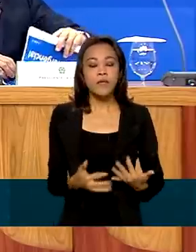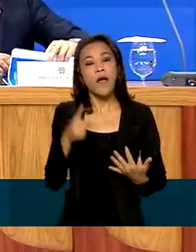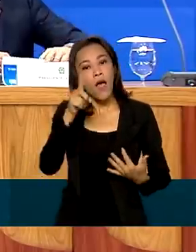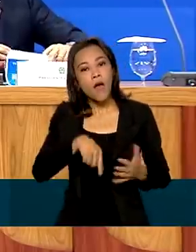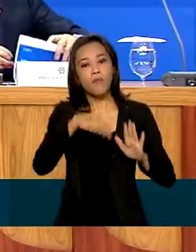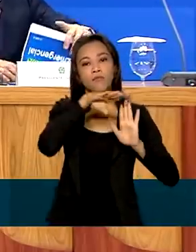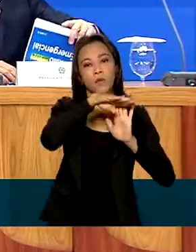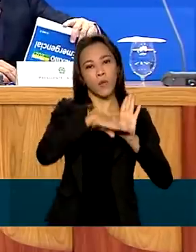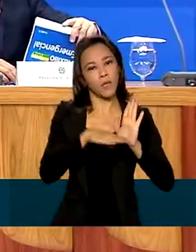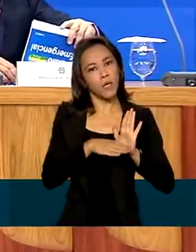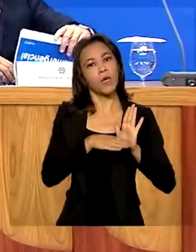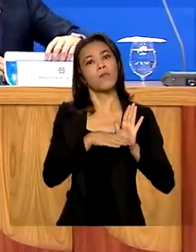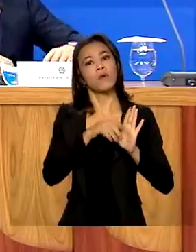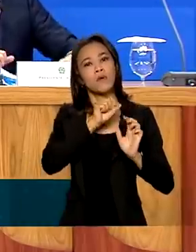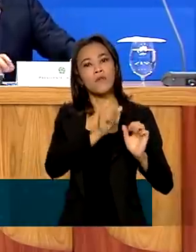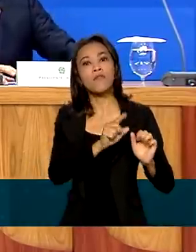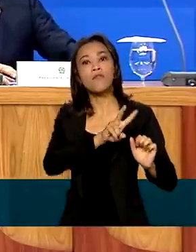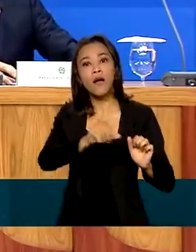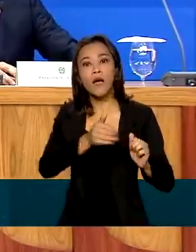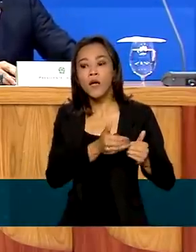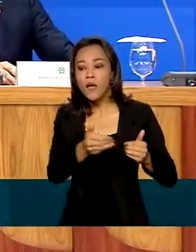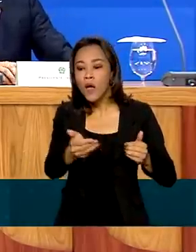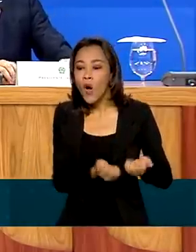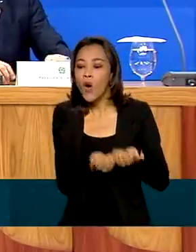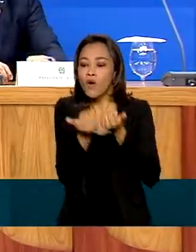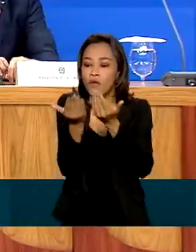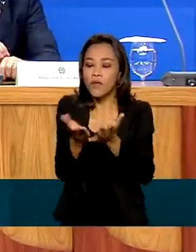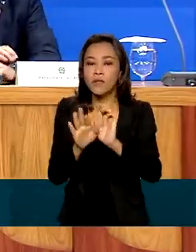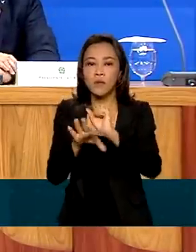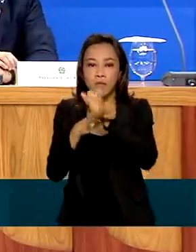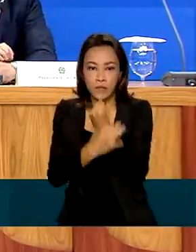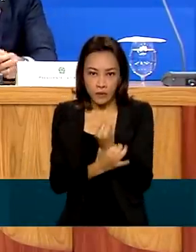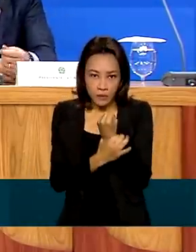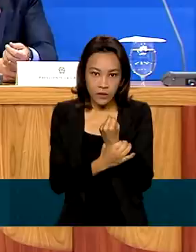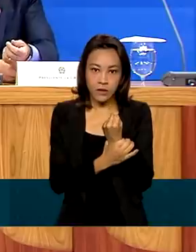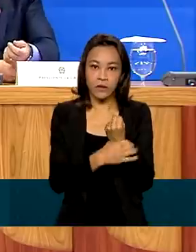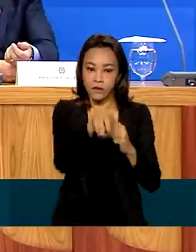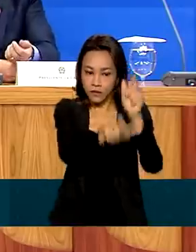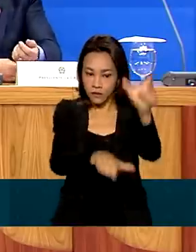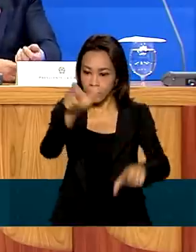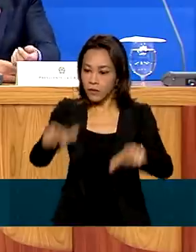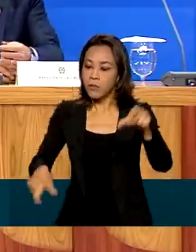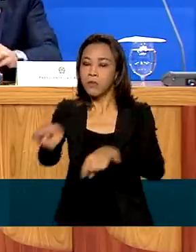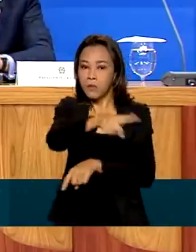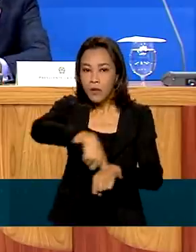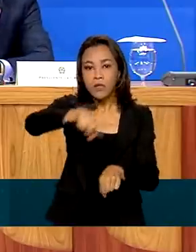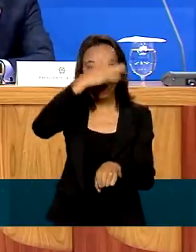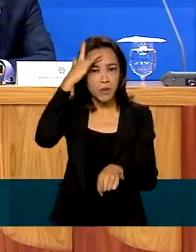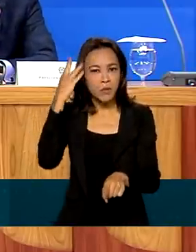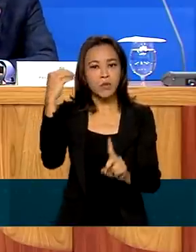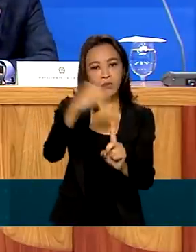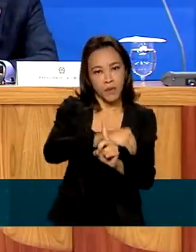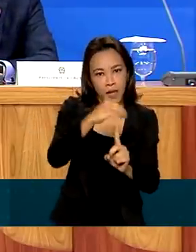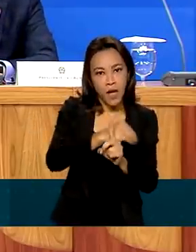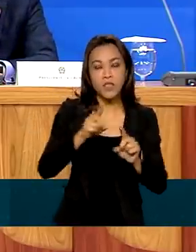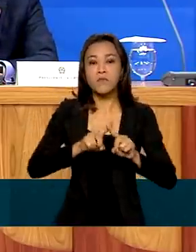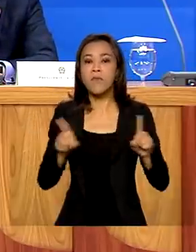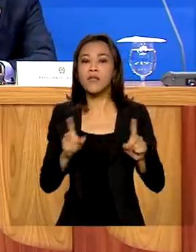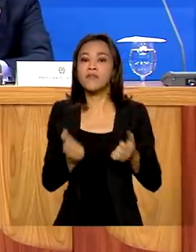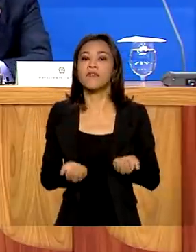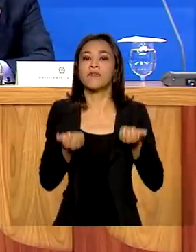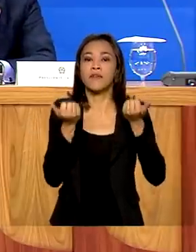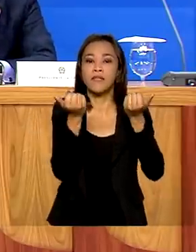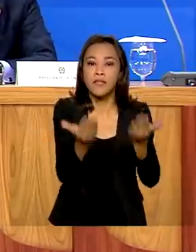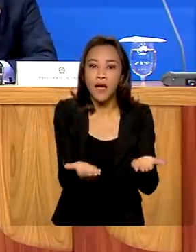não apenas oferecer uma teia de proteção para a população em situação de vulnerabilidade, mas também ofereça trilhas de emancipação